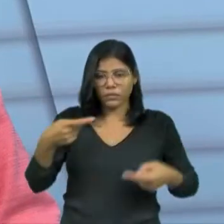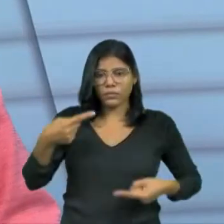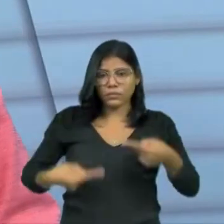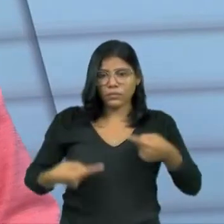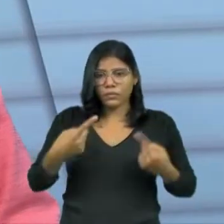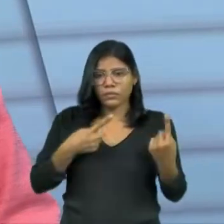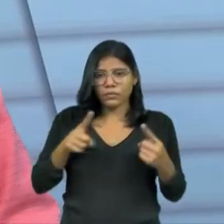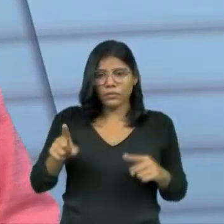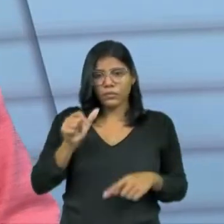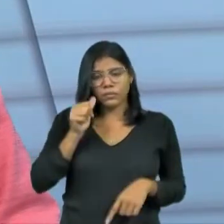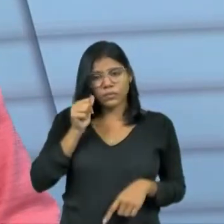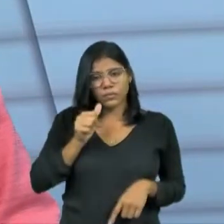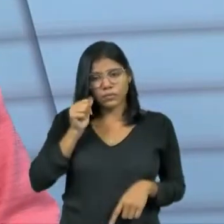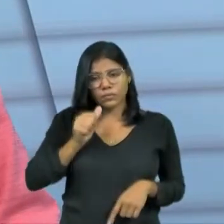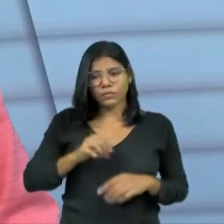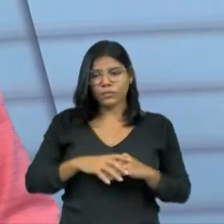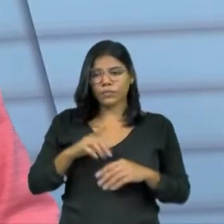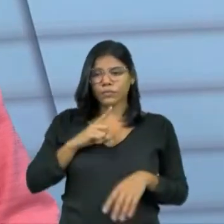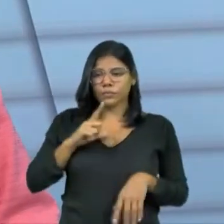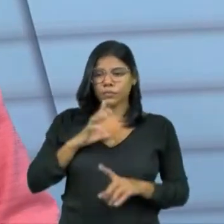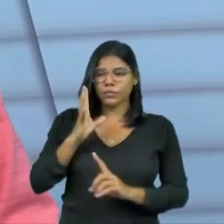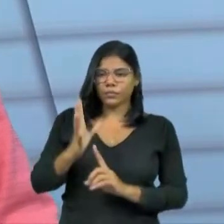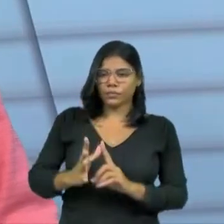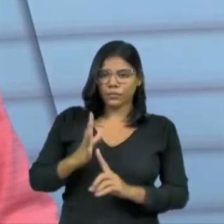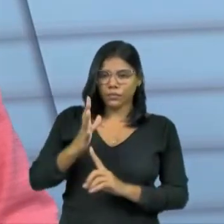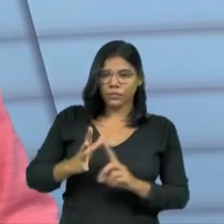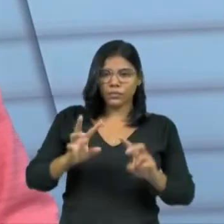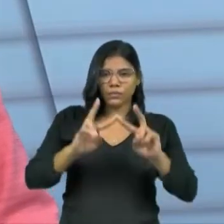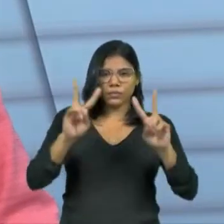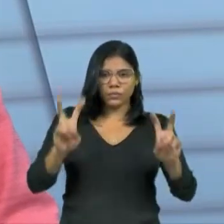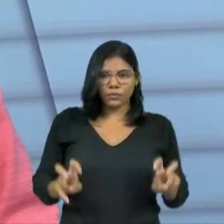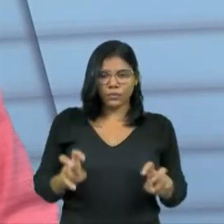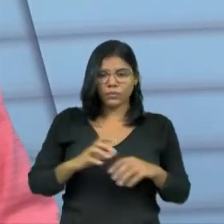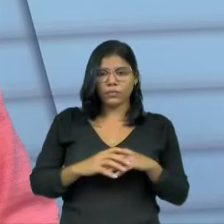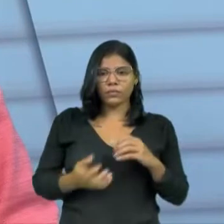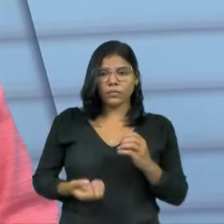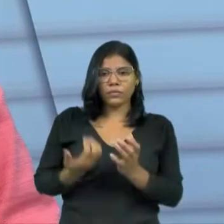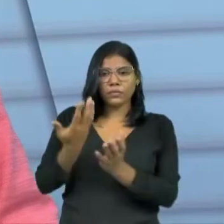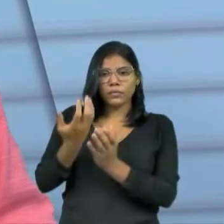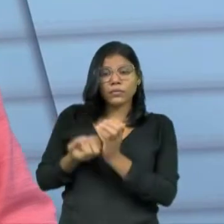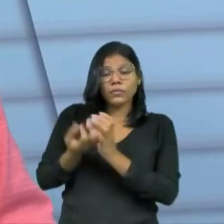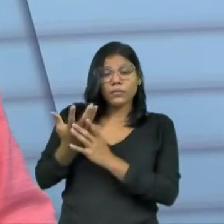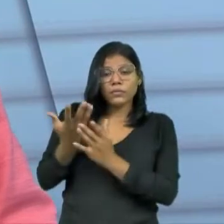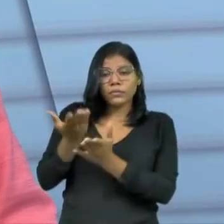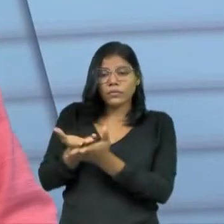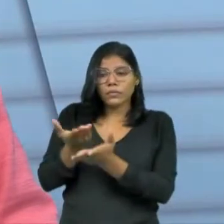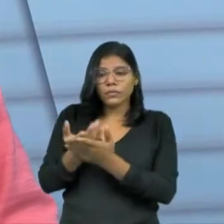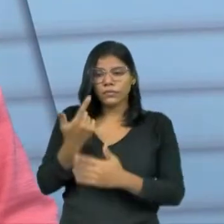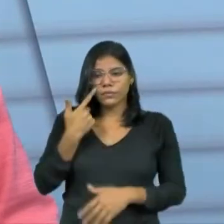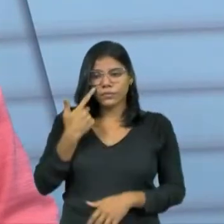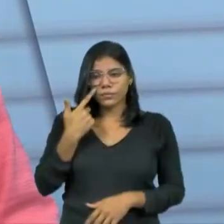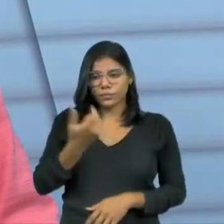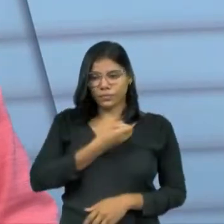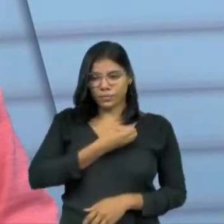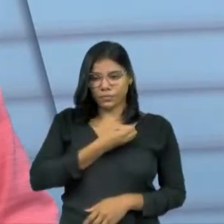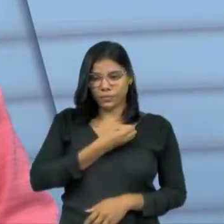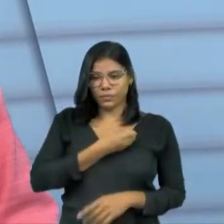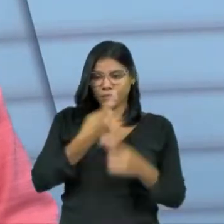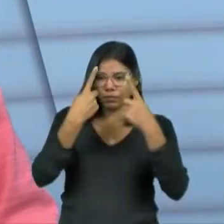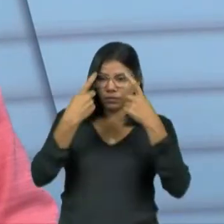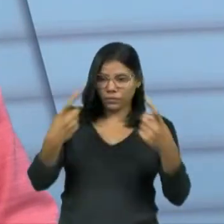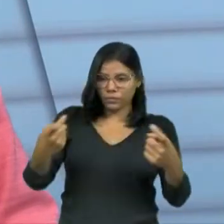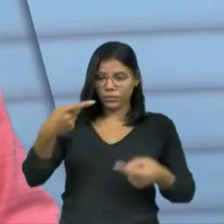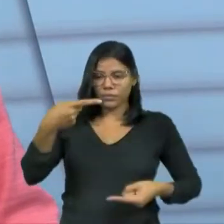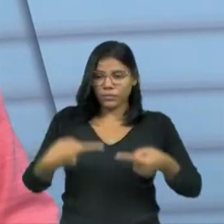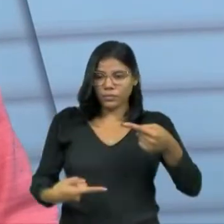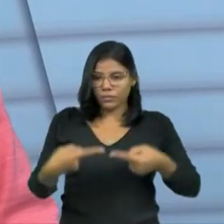mulher. Não é legal. Tenho palestrado muito nessa área, né? Desenvolvendo estudos para a gente verificar os números, tanto da violência política,